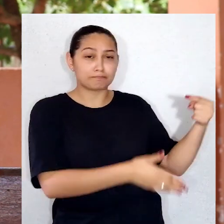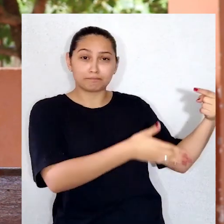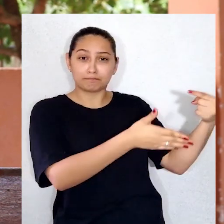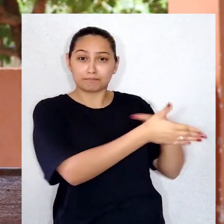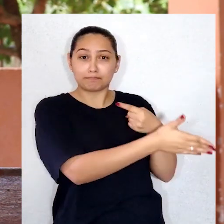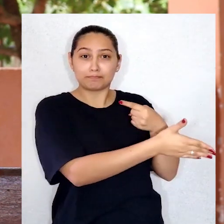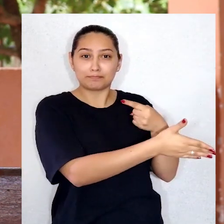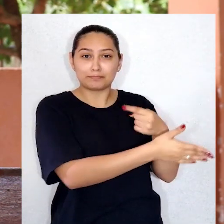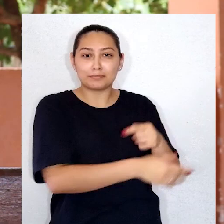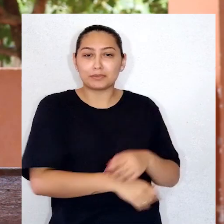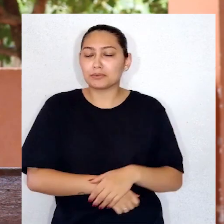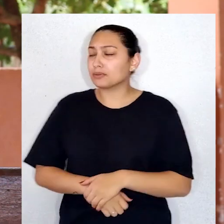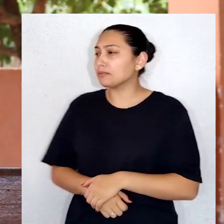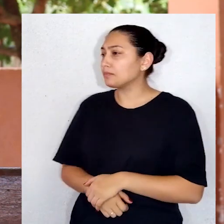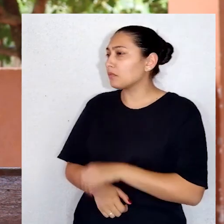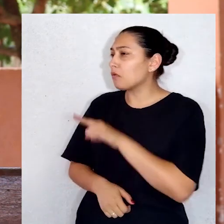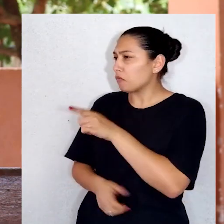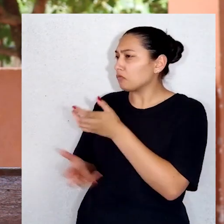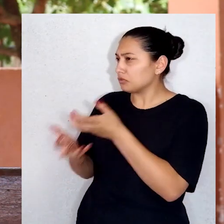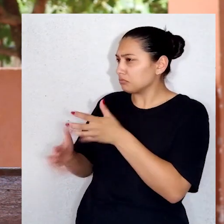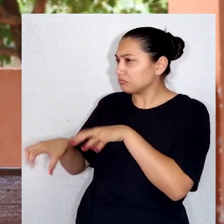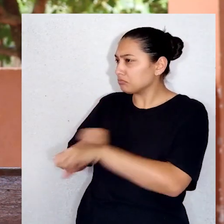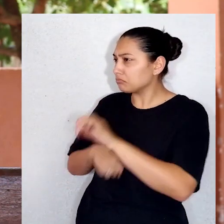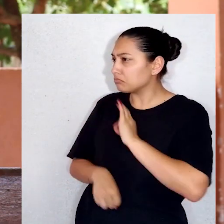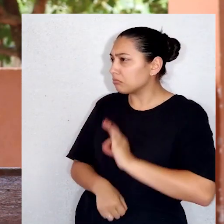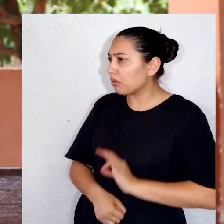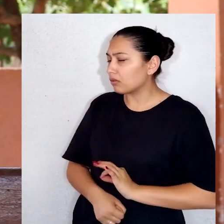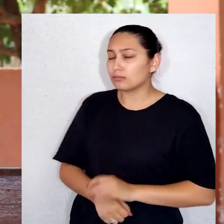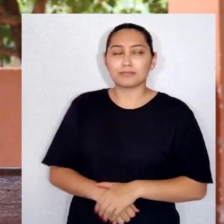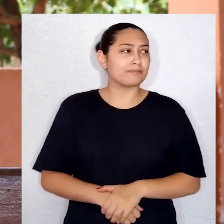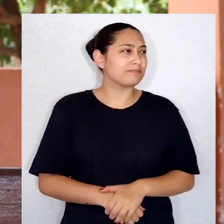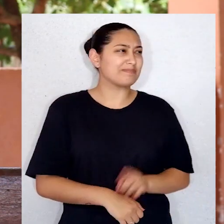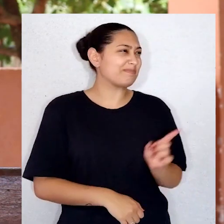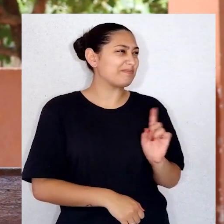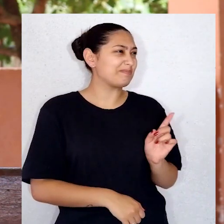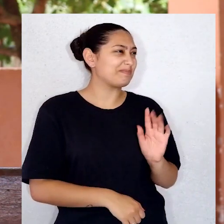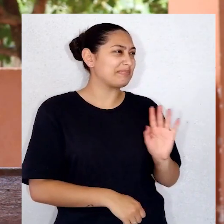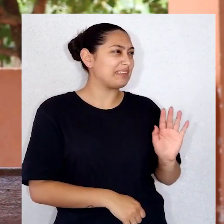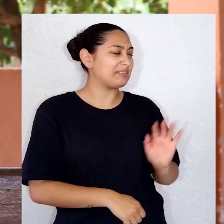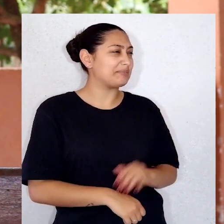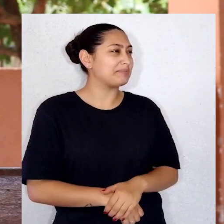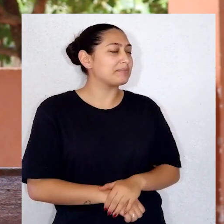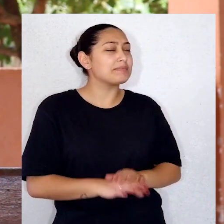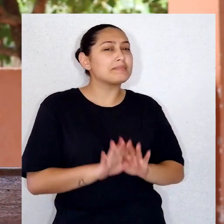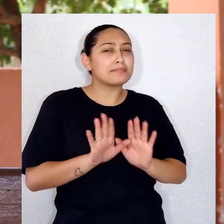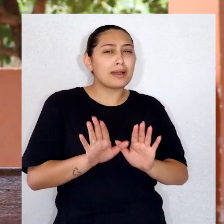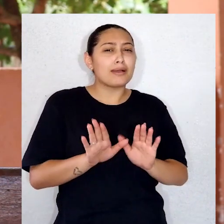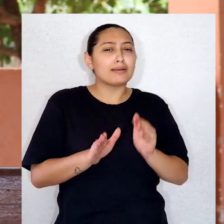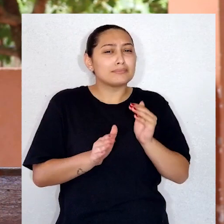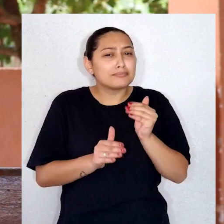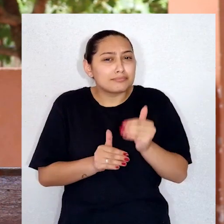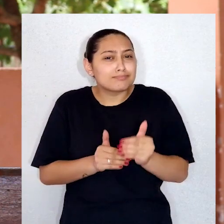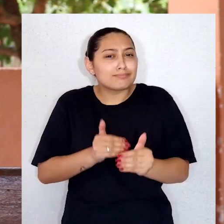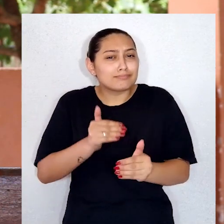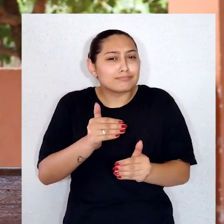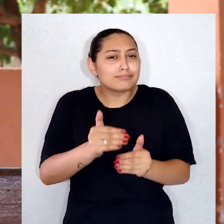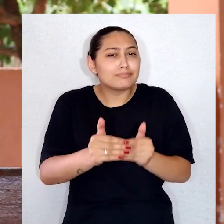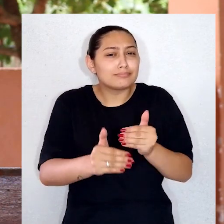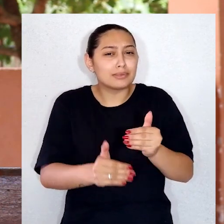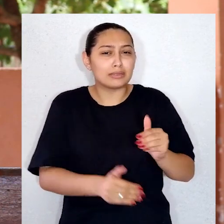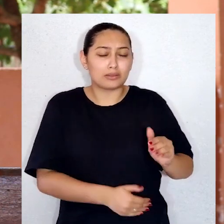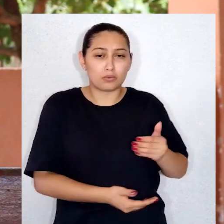vez uma frere que está na minha comunidade me perguntou, quero ser padre, e eu disse não, mas